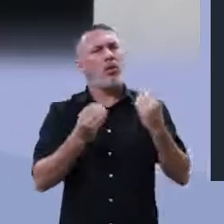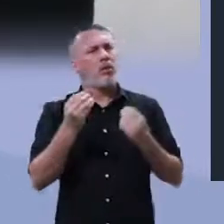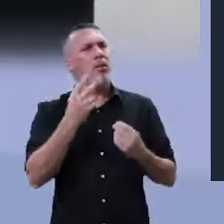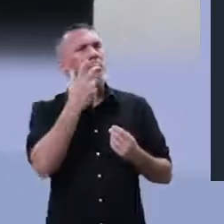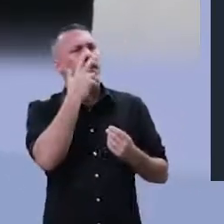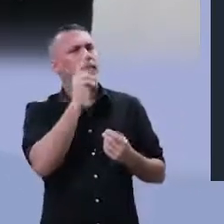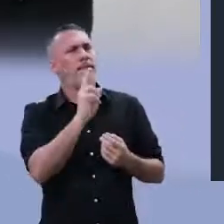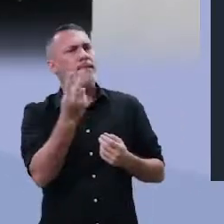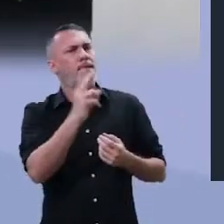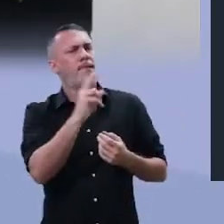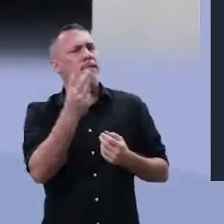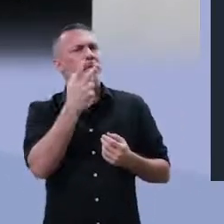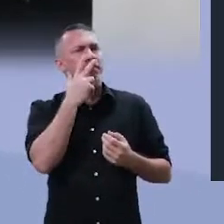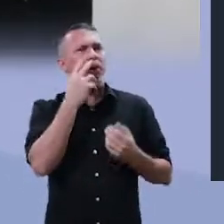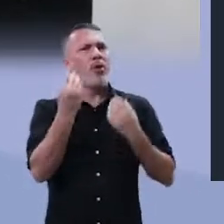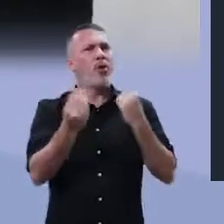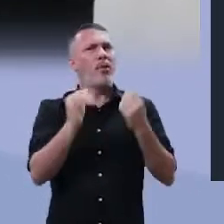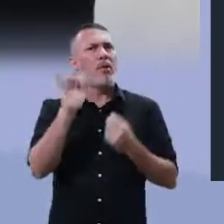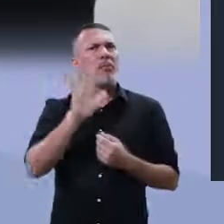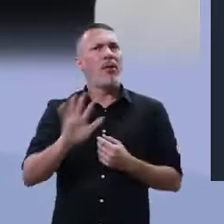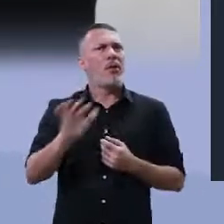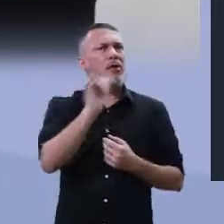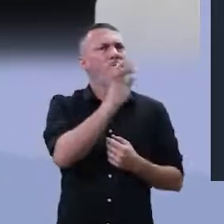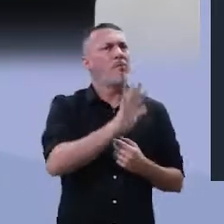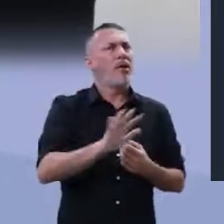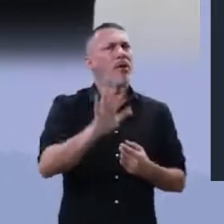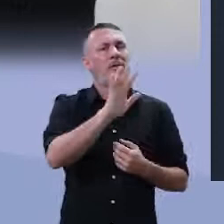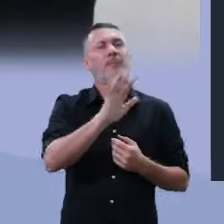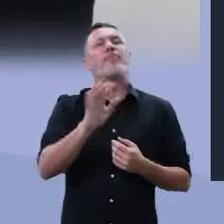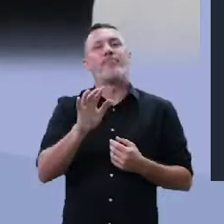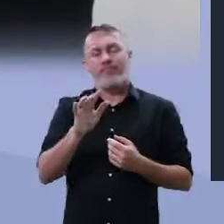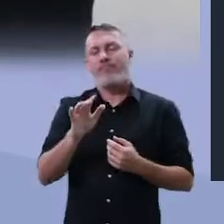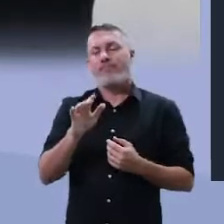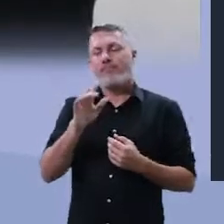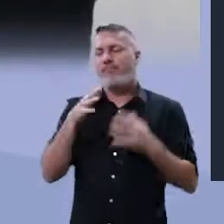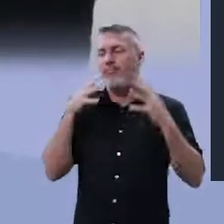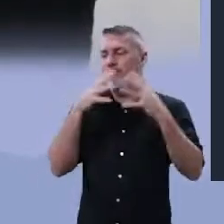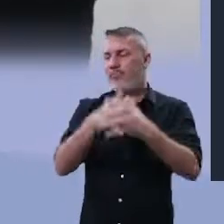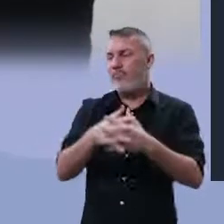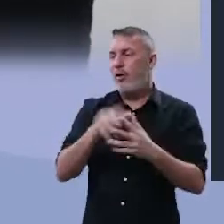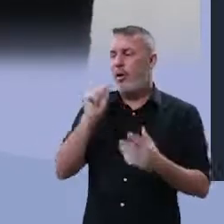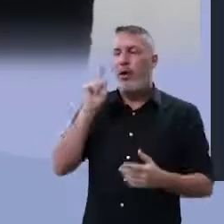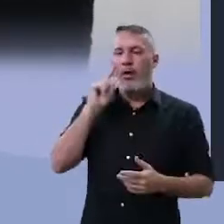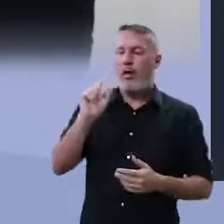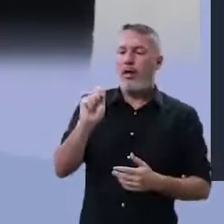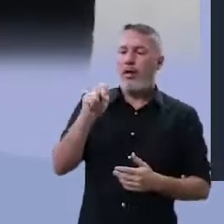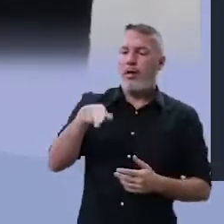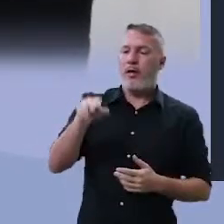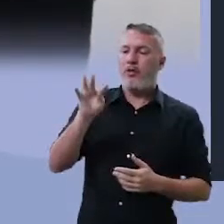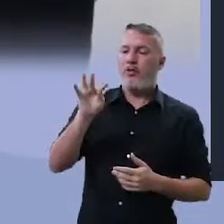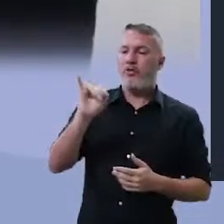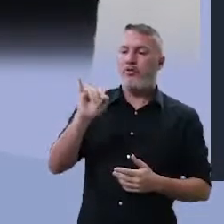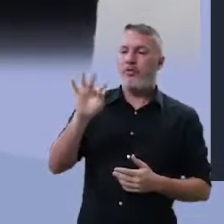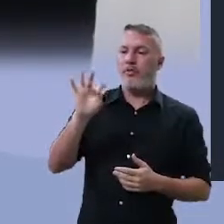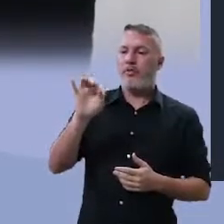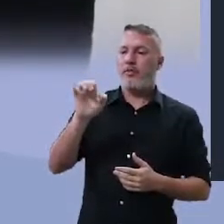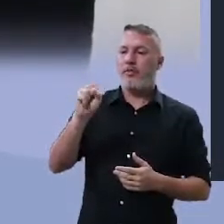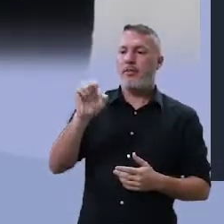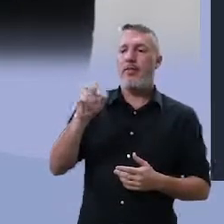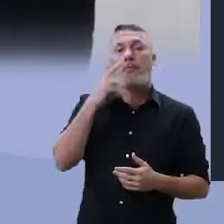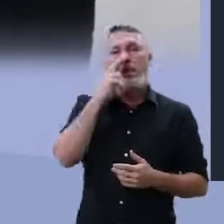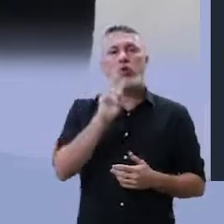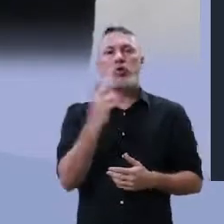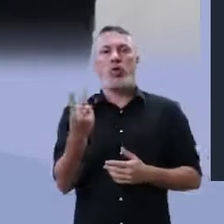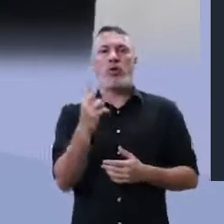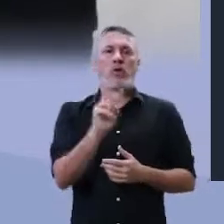nossa, que antônimo. Exatamente, nós estamos falando da figura antítese. O seria antitético? Aquilo que se